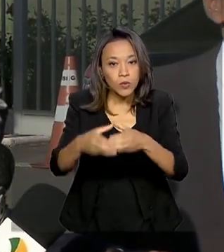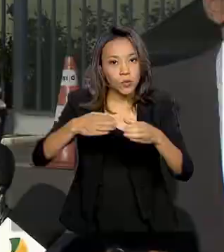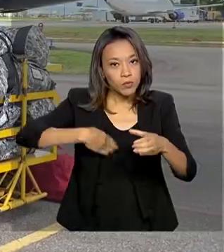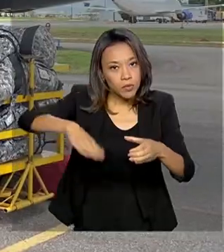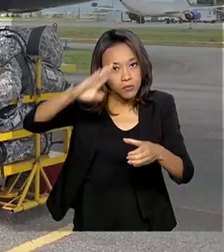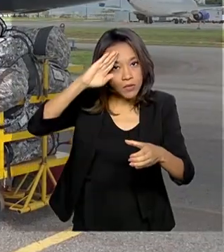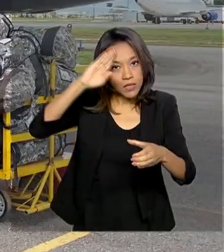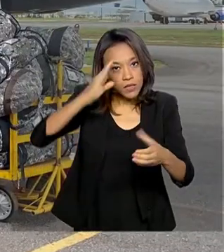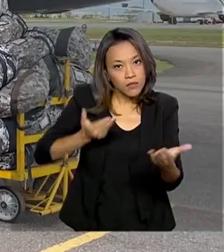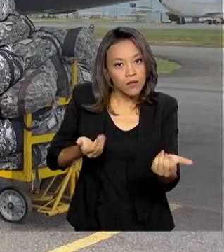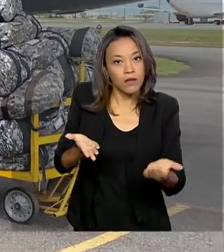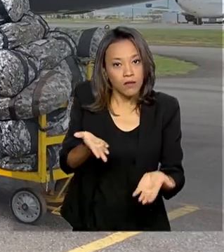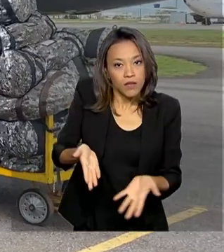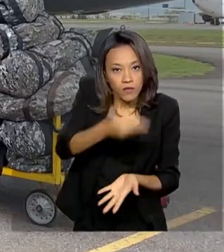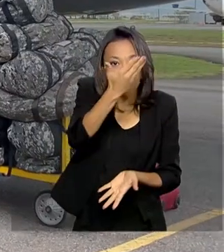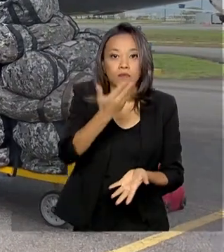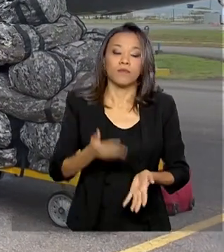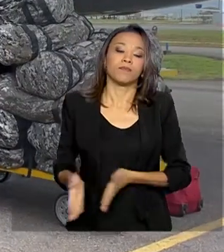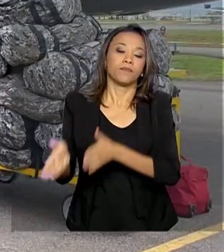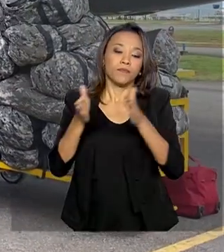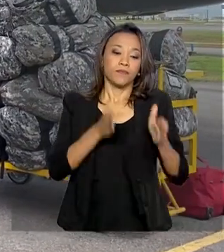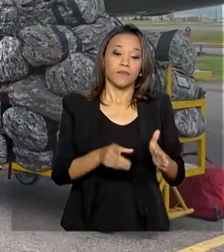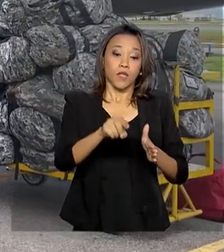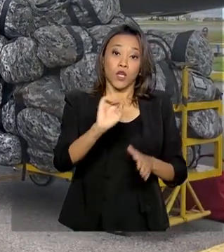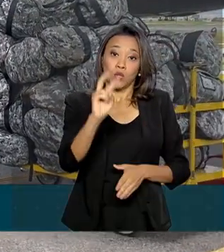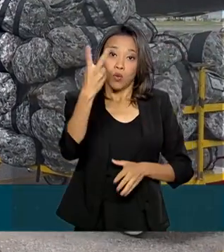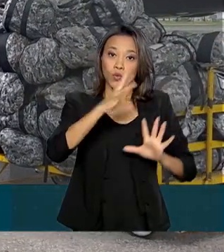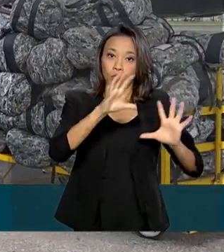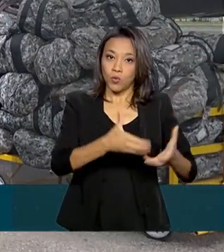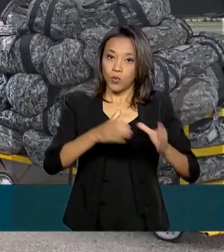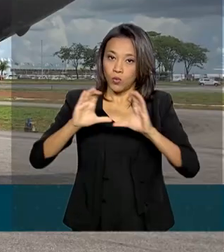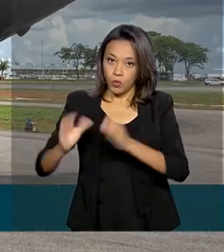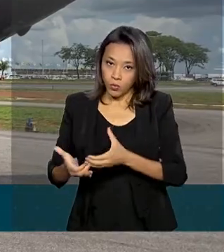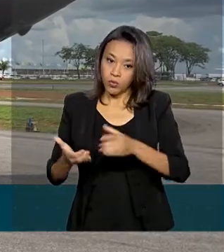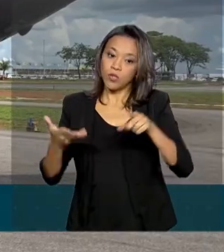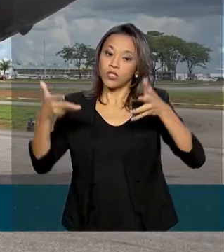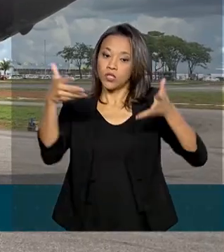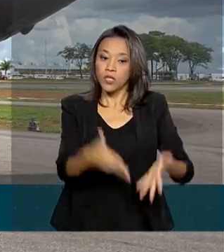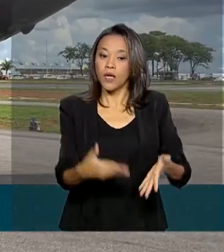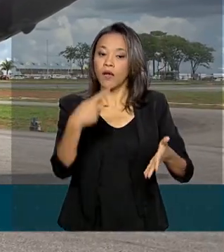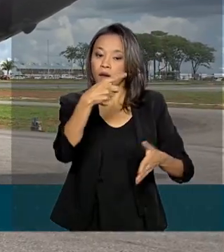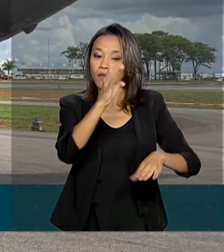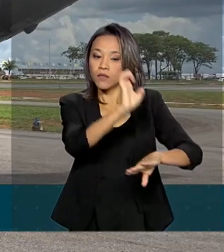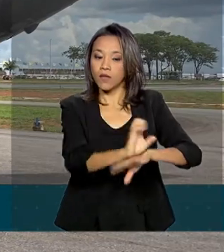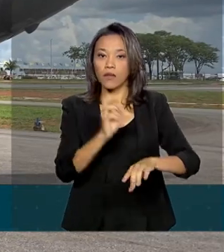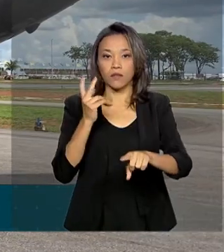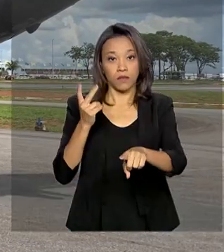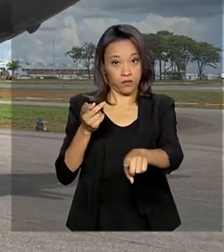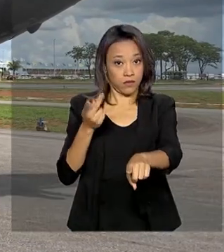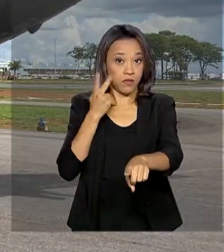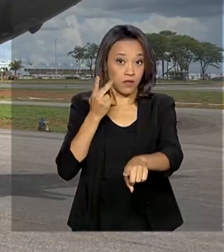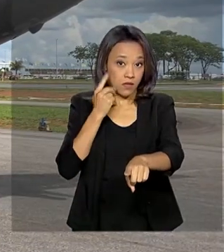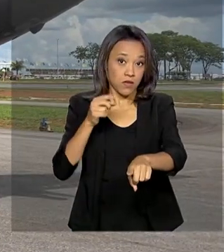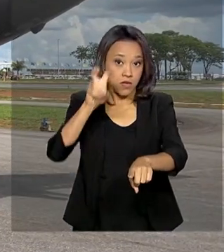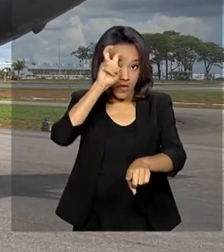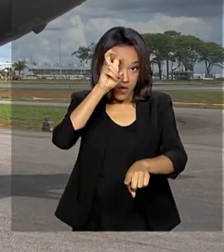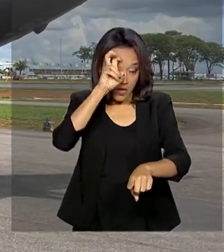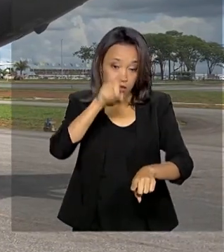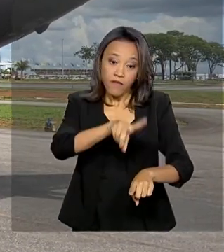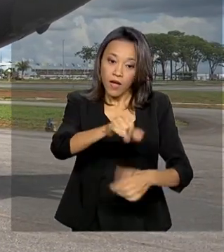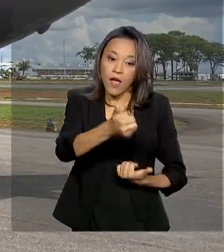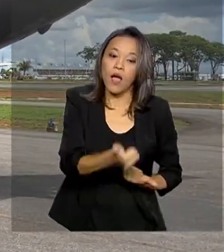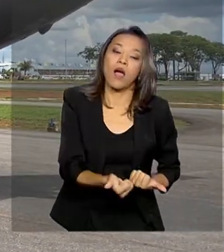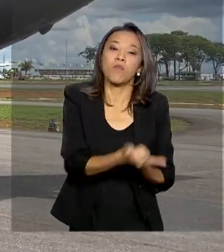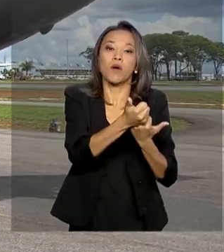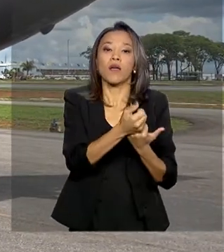nessa missão. Duas tropas da Força Nacional de Segurança Pública chegaram nesta quinta-feira ao Ceará. A Força Nacional vai reforçar